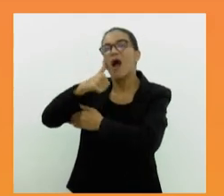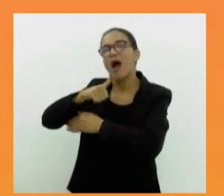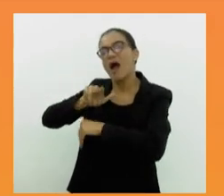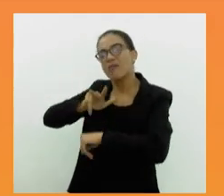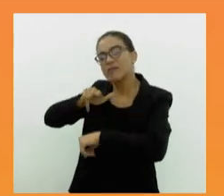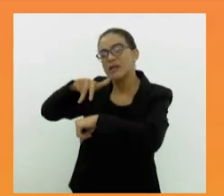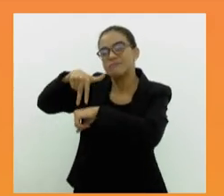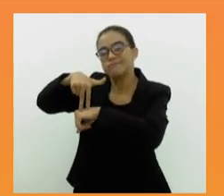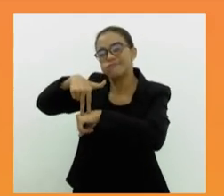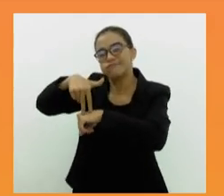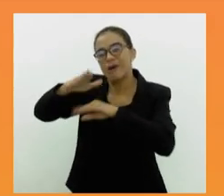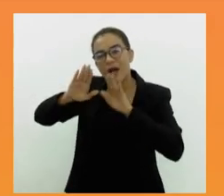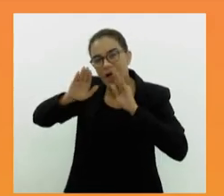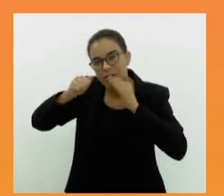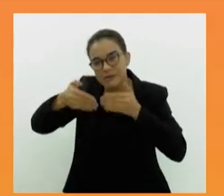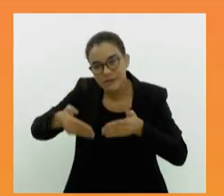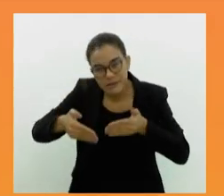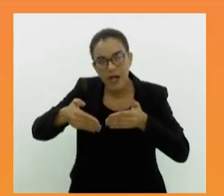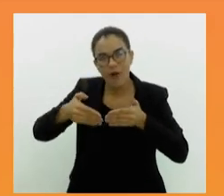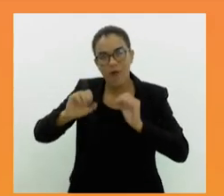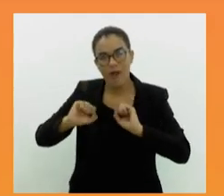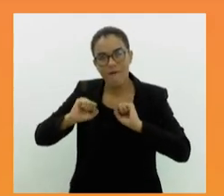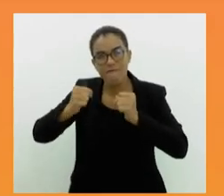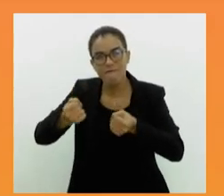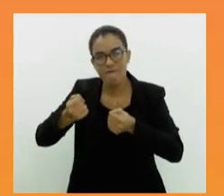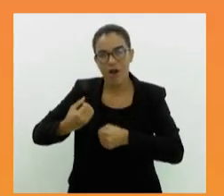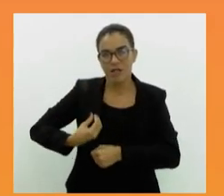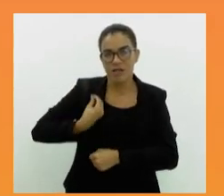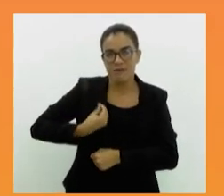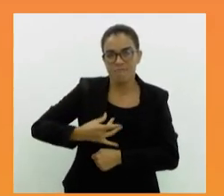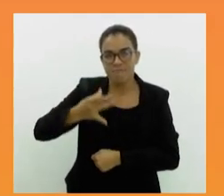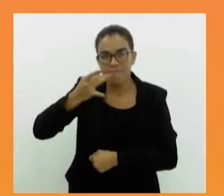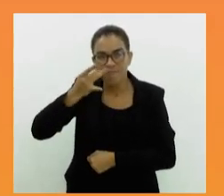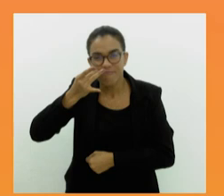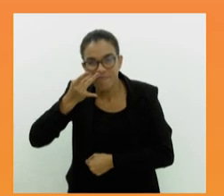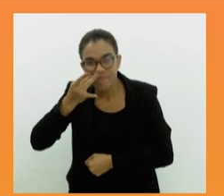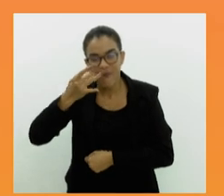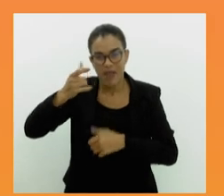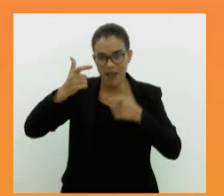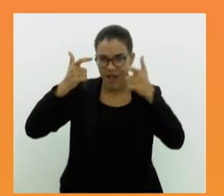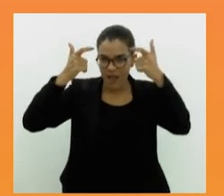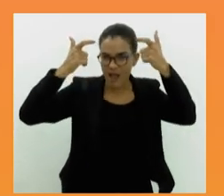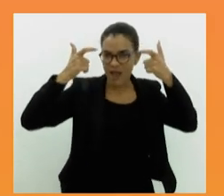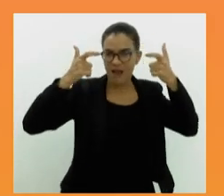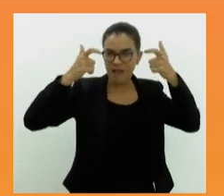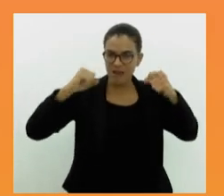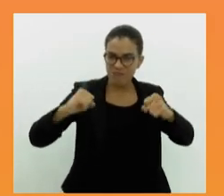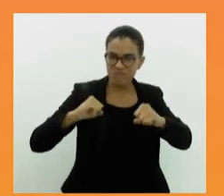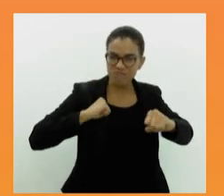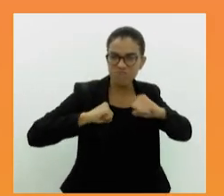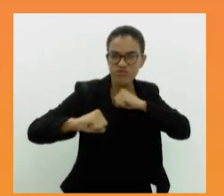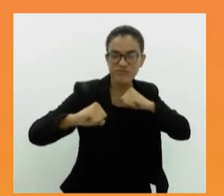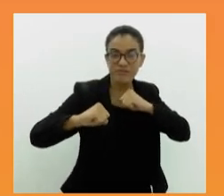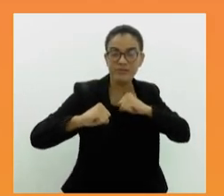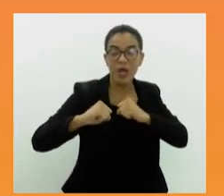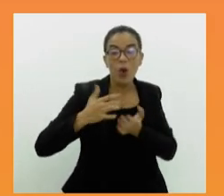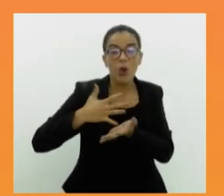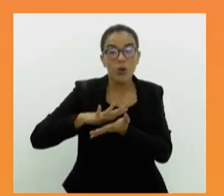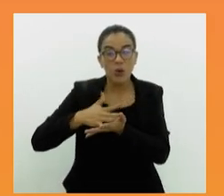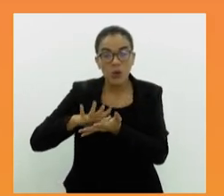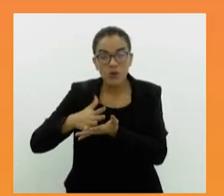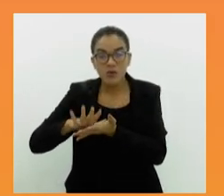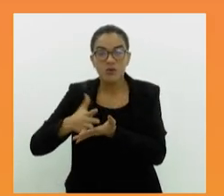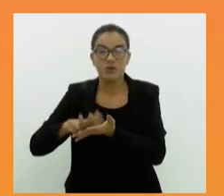central. É a forte presença da Zia Bairro, divindades e rainhas guerreiras. O Samba Carioca